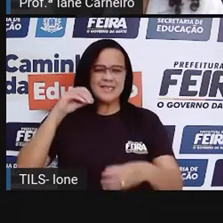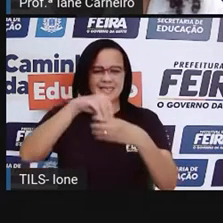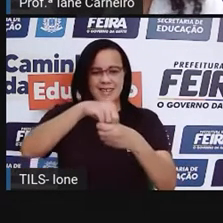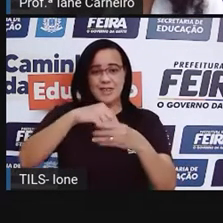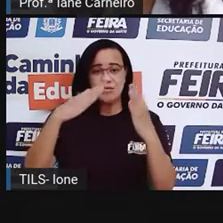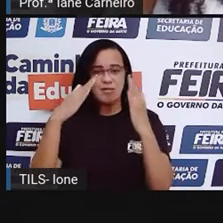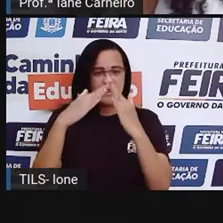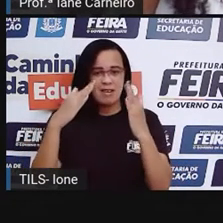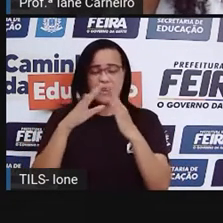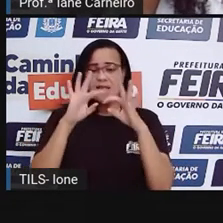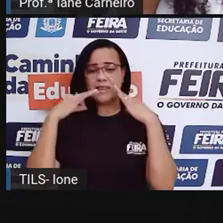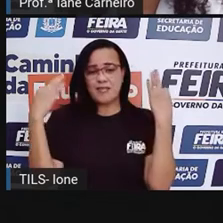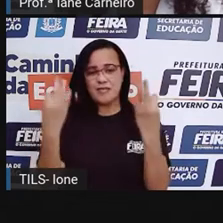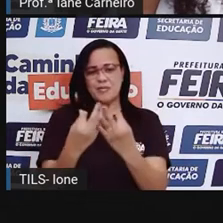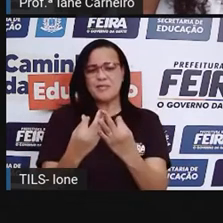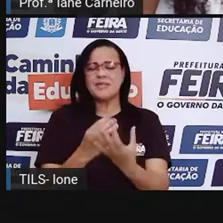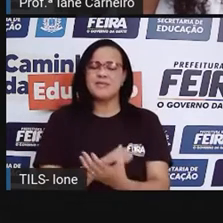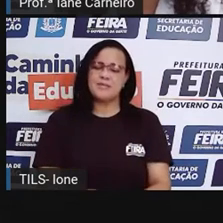família. Tá certo?